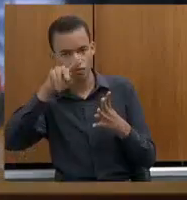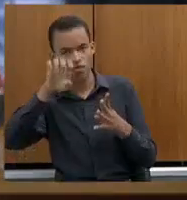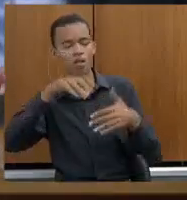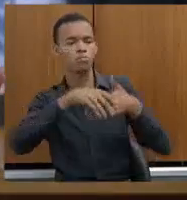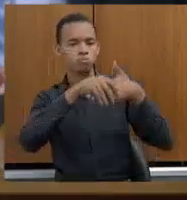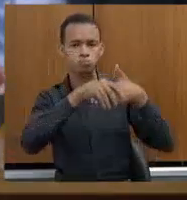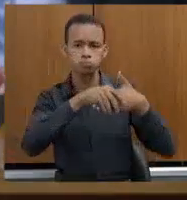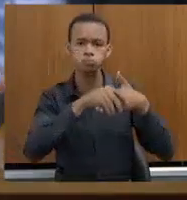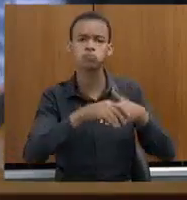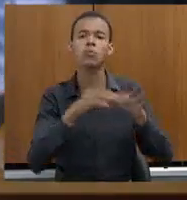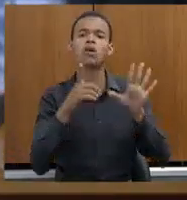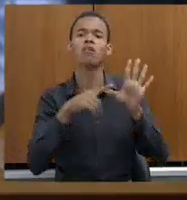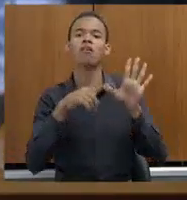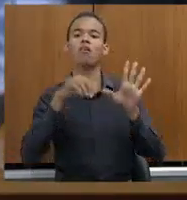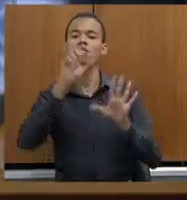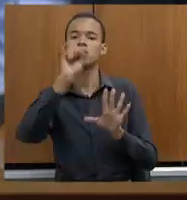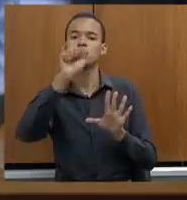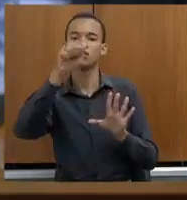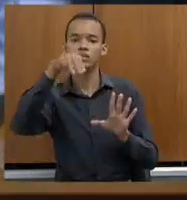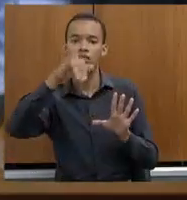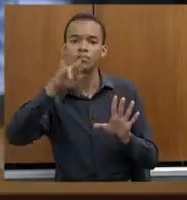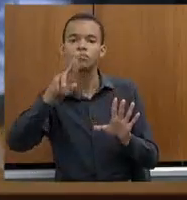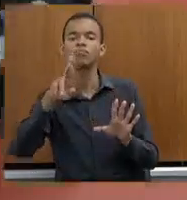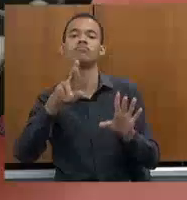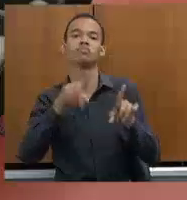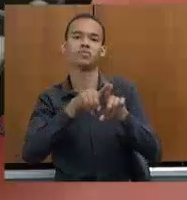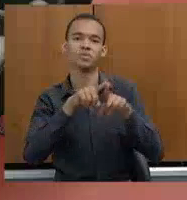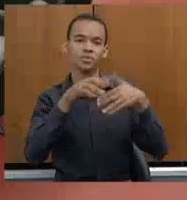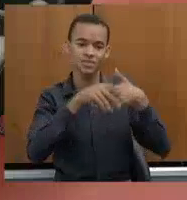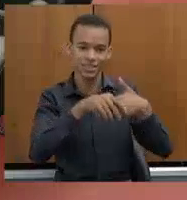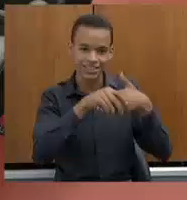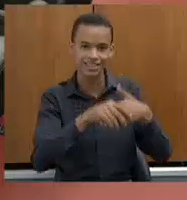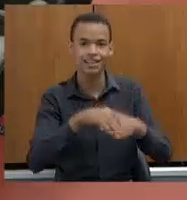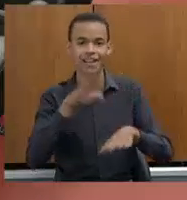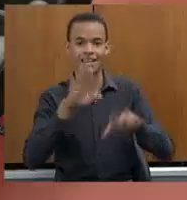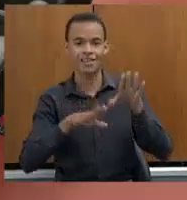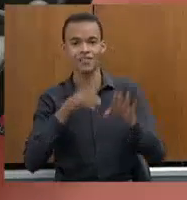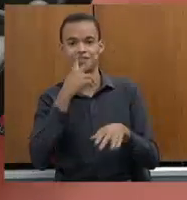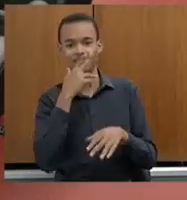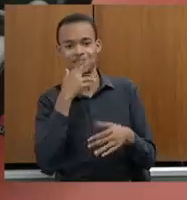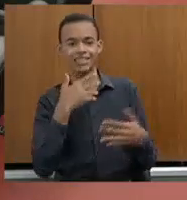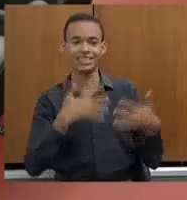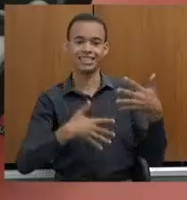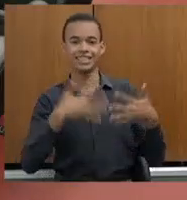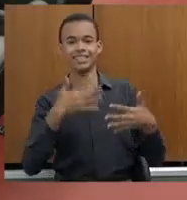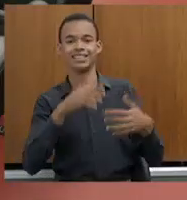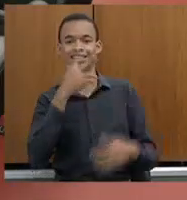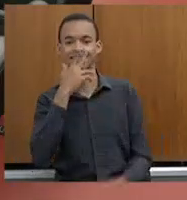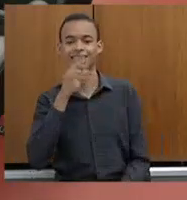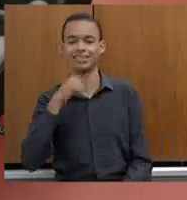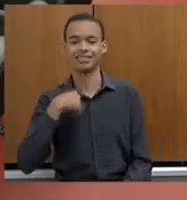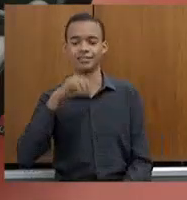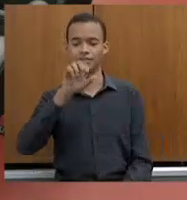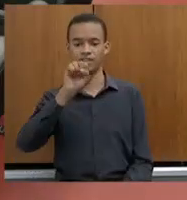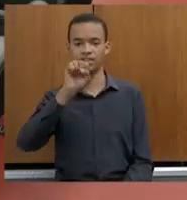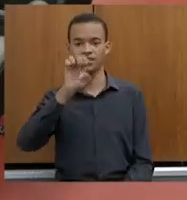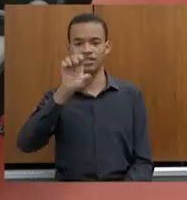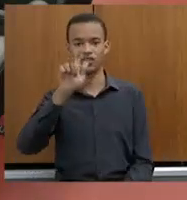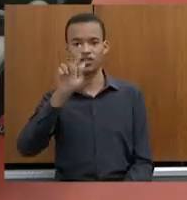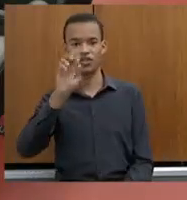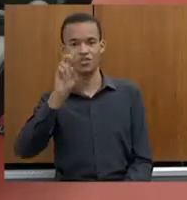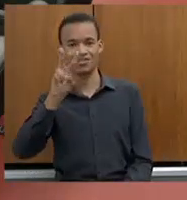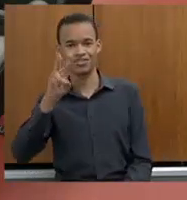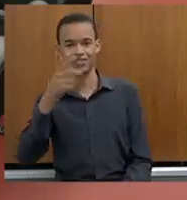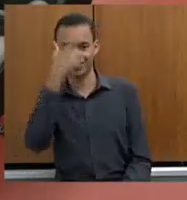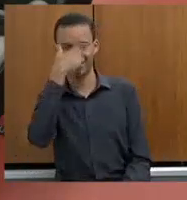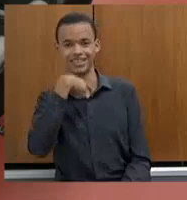o Samir. Samir, já disse aqui hoje que eles têm me confundido às vezes com a Segov. Estou achando que eu tenho a cara da Segov,